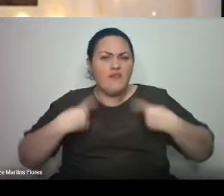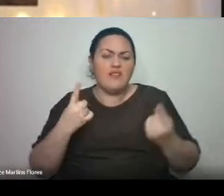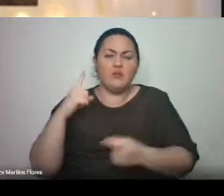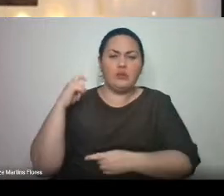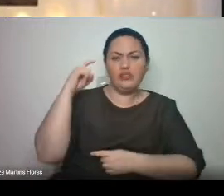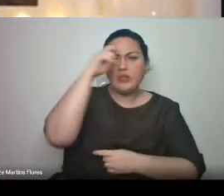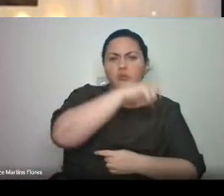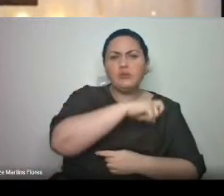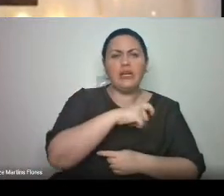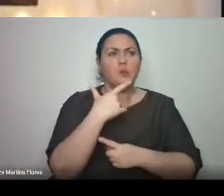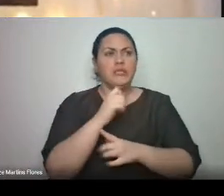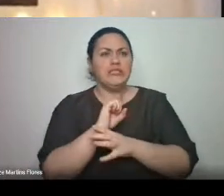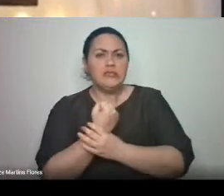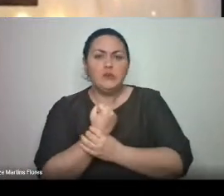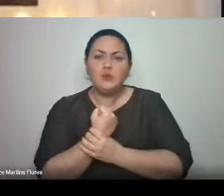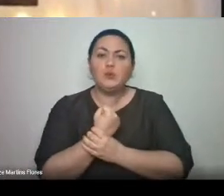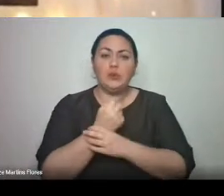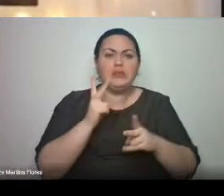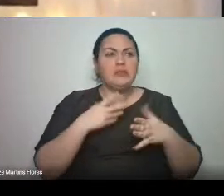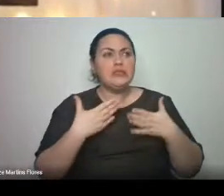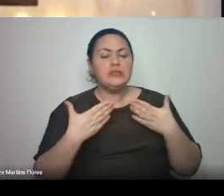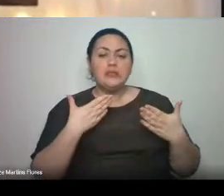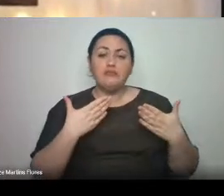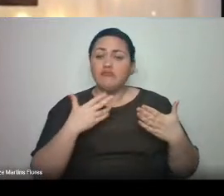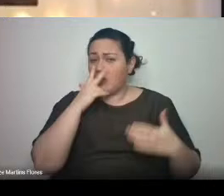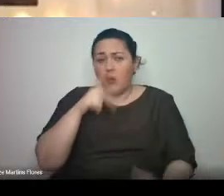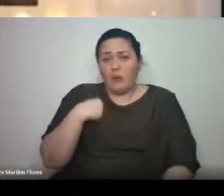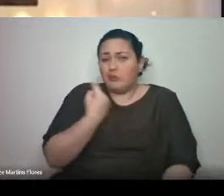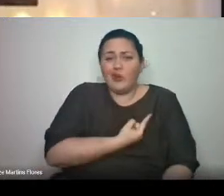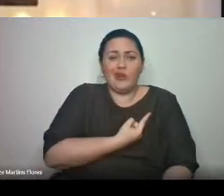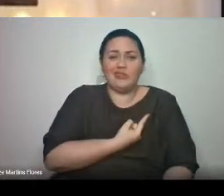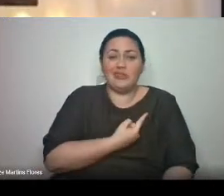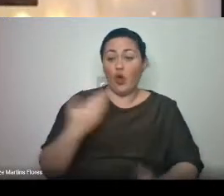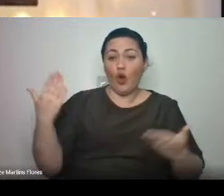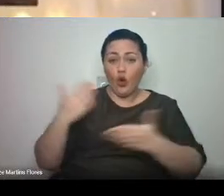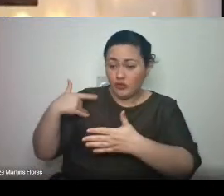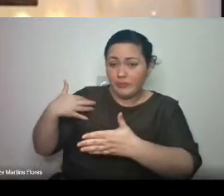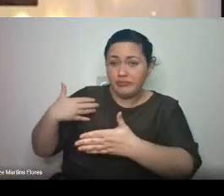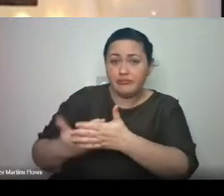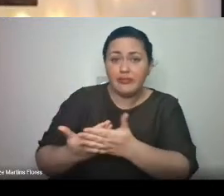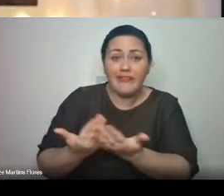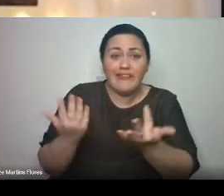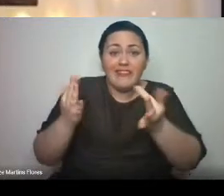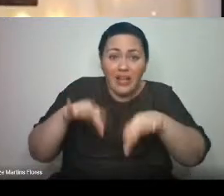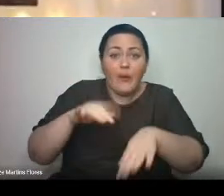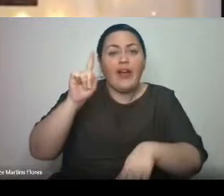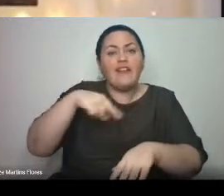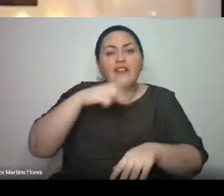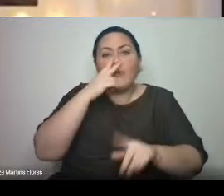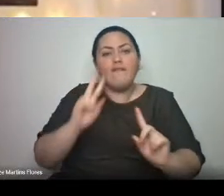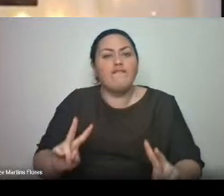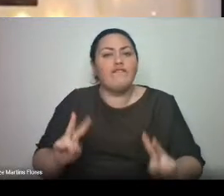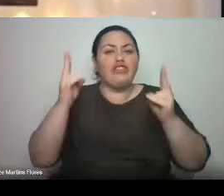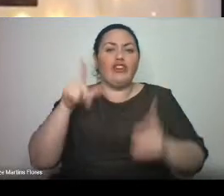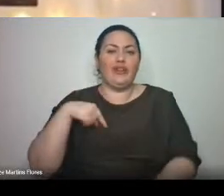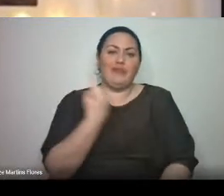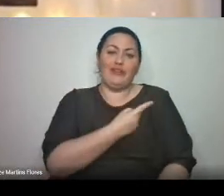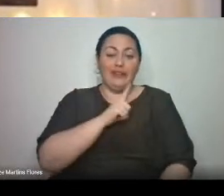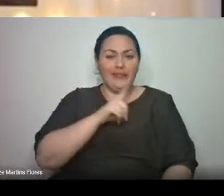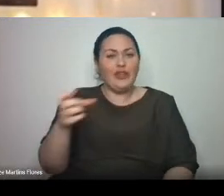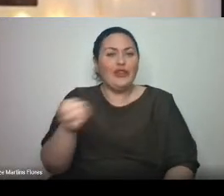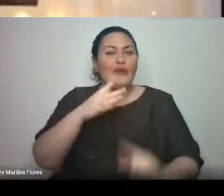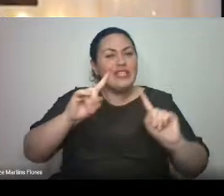conosco não foi diferente. Estar aqui hoje é uma vitória de todos nós e que agora venham os novos desafios. Muito sucesso a todos!